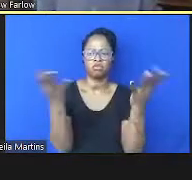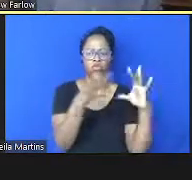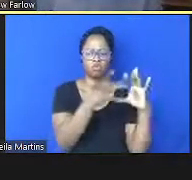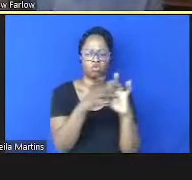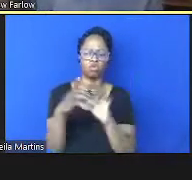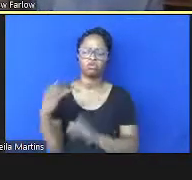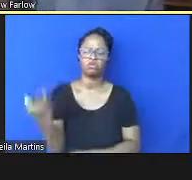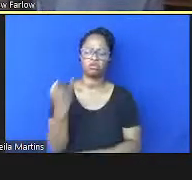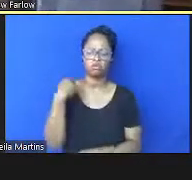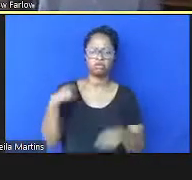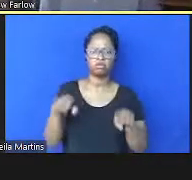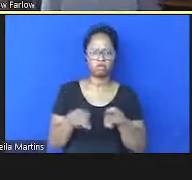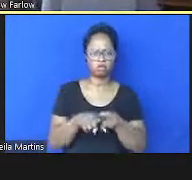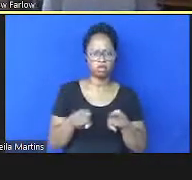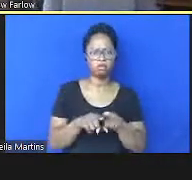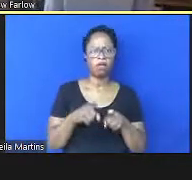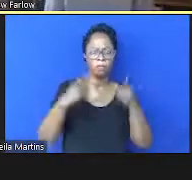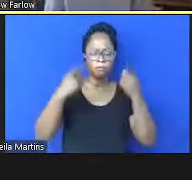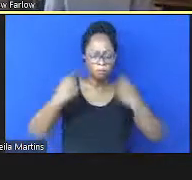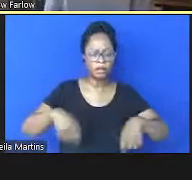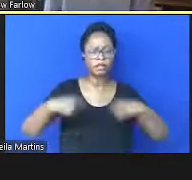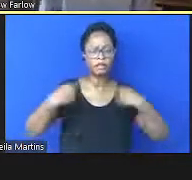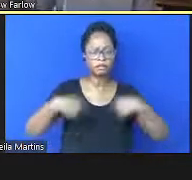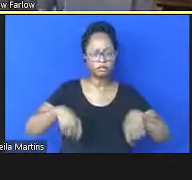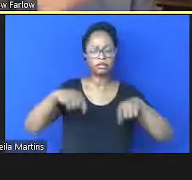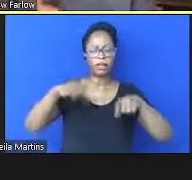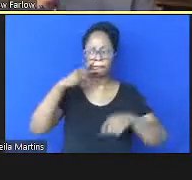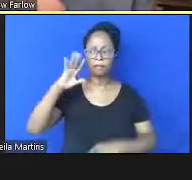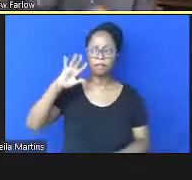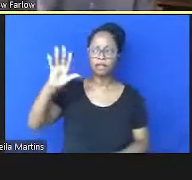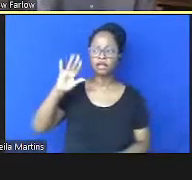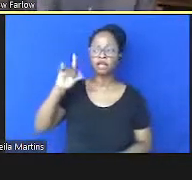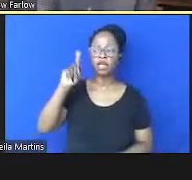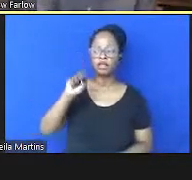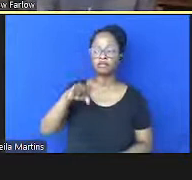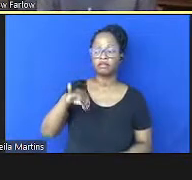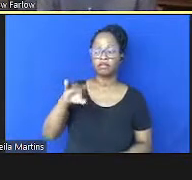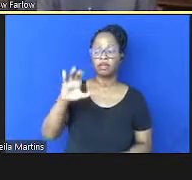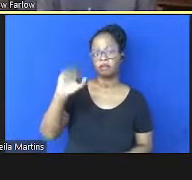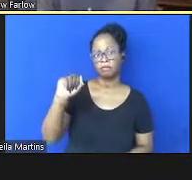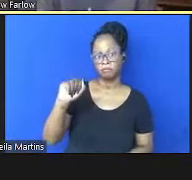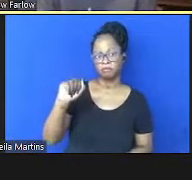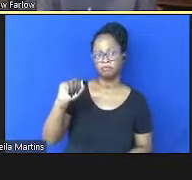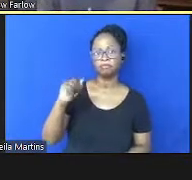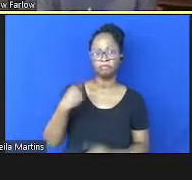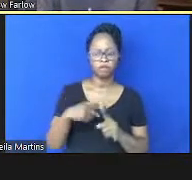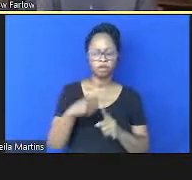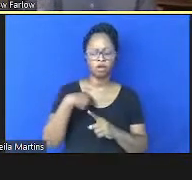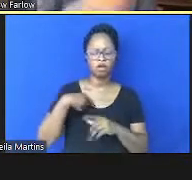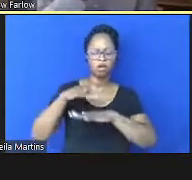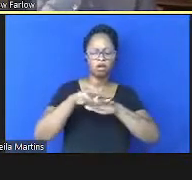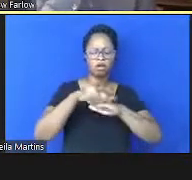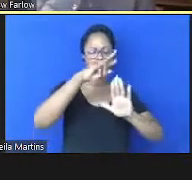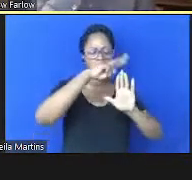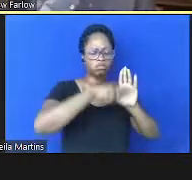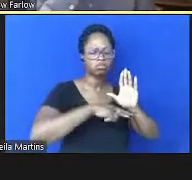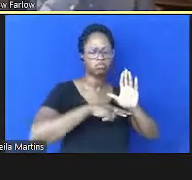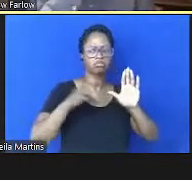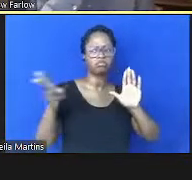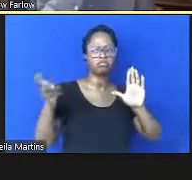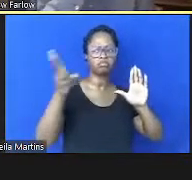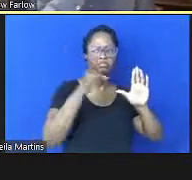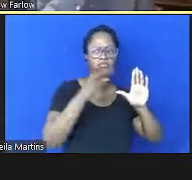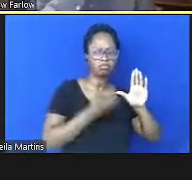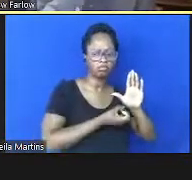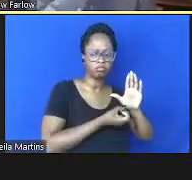então a gente precisa de uma abordagem sintêmica para a gente fazer os relatórios e a entrega de saúde